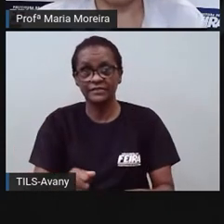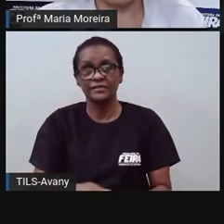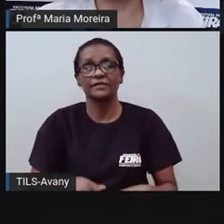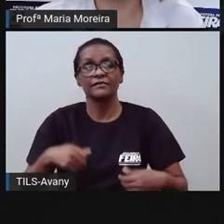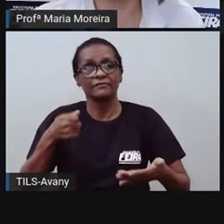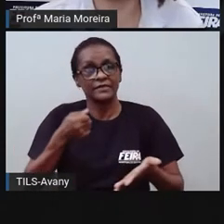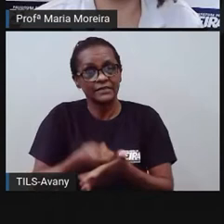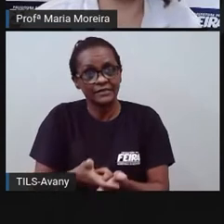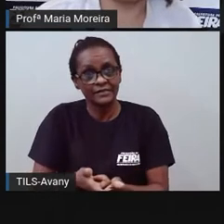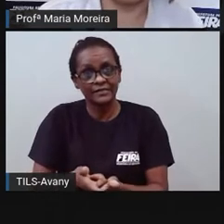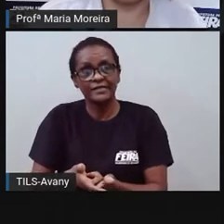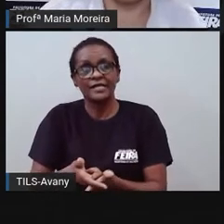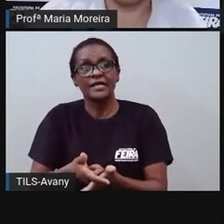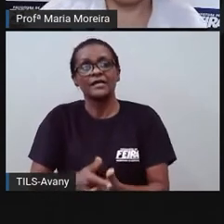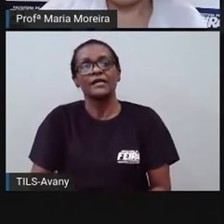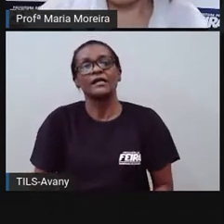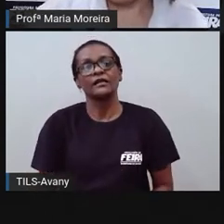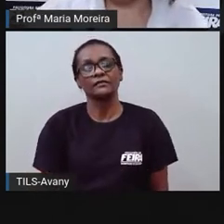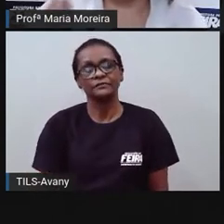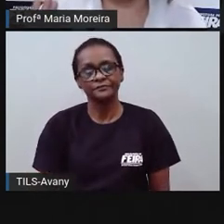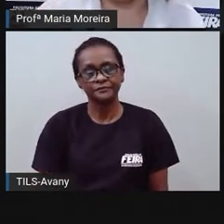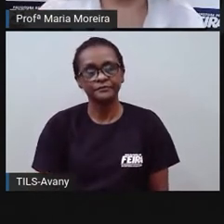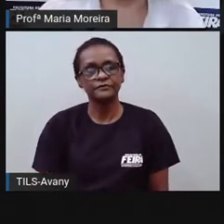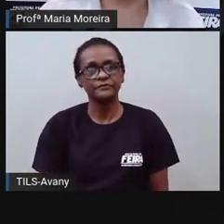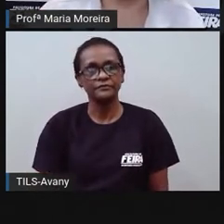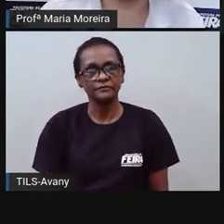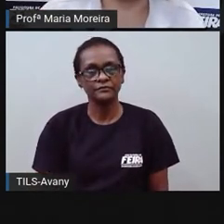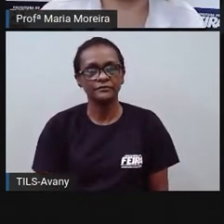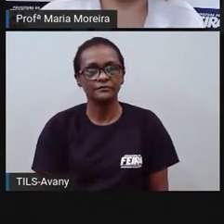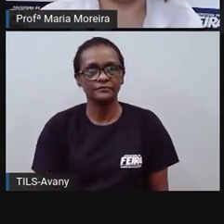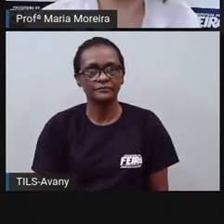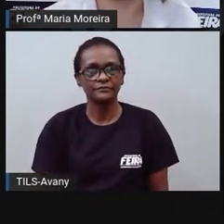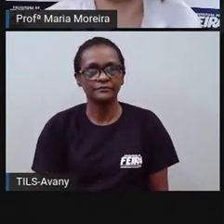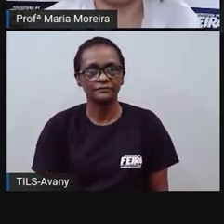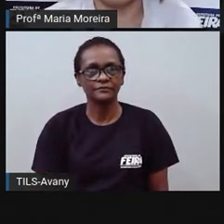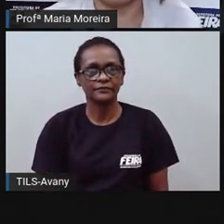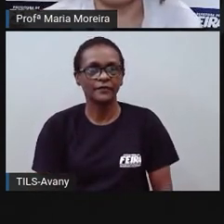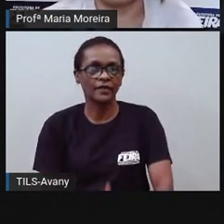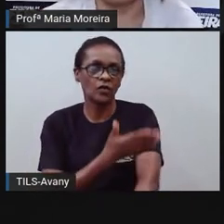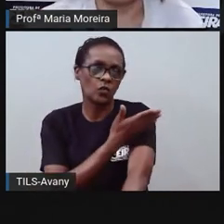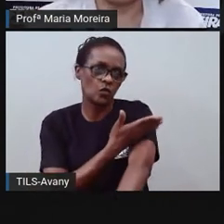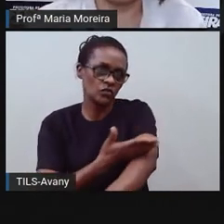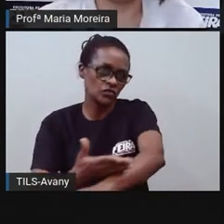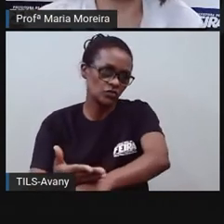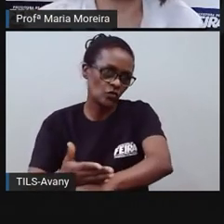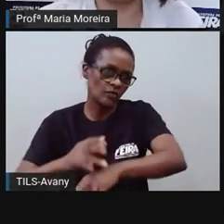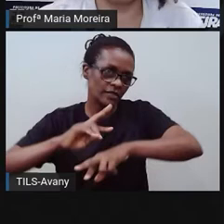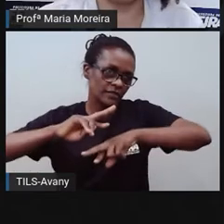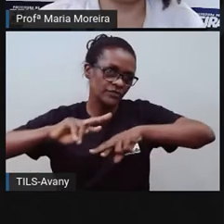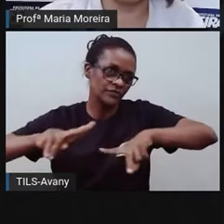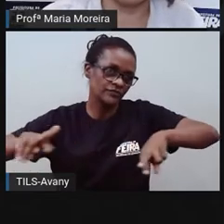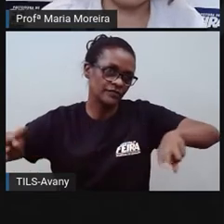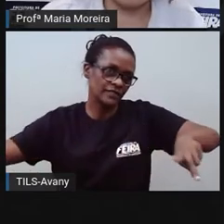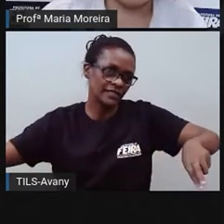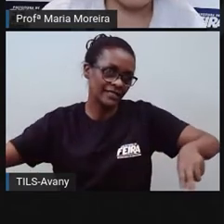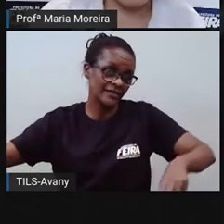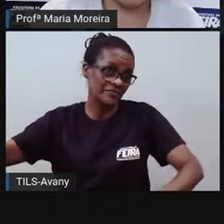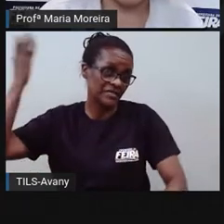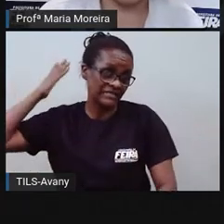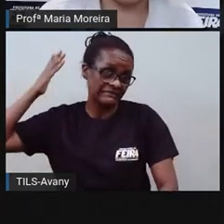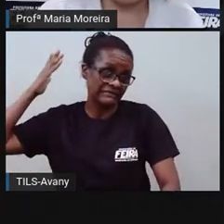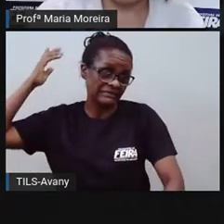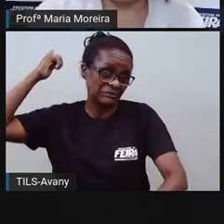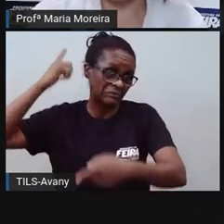Bom, as manifestações, rituais e costumes africanos, gente, eram proibidos. Já era de se